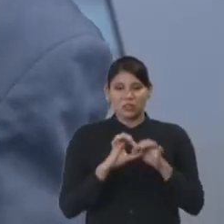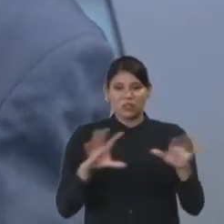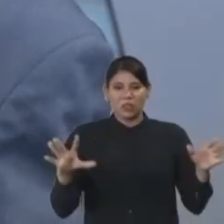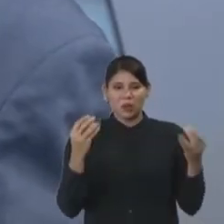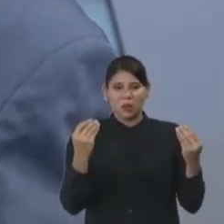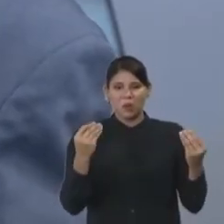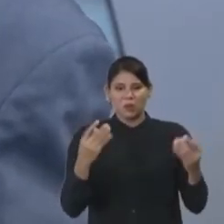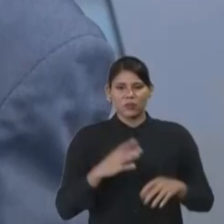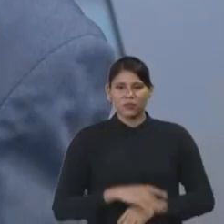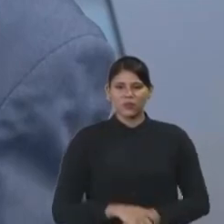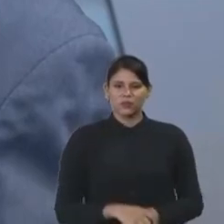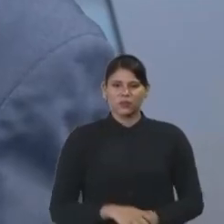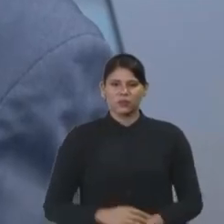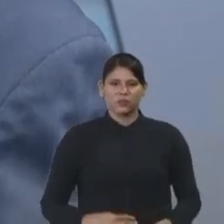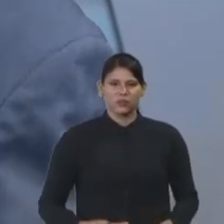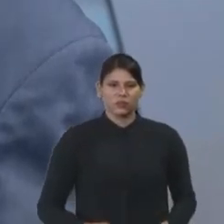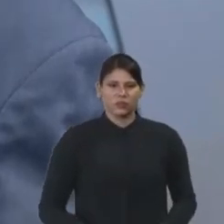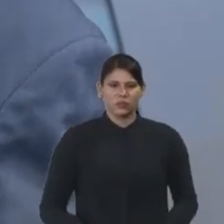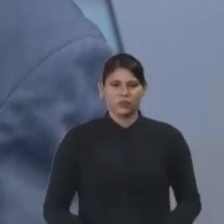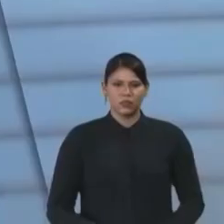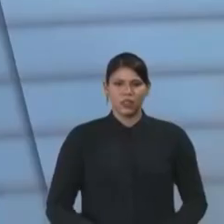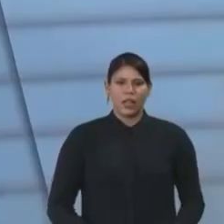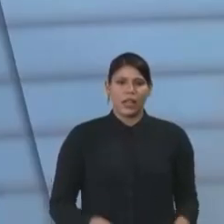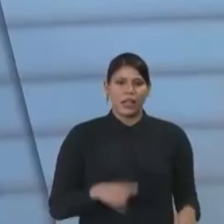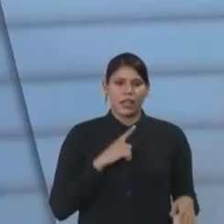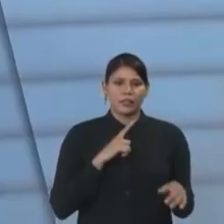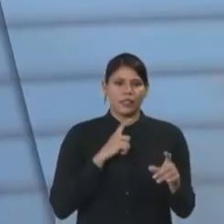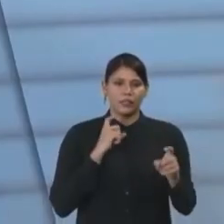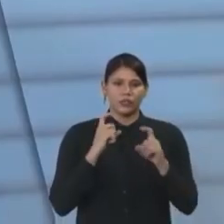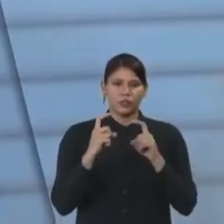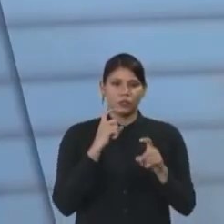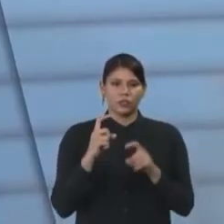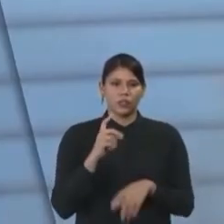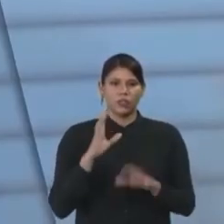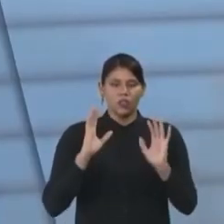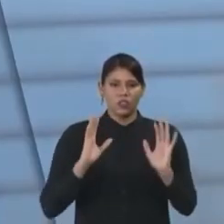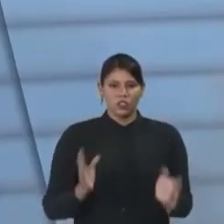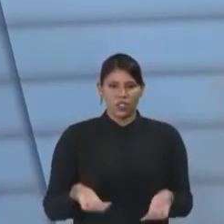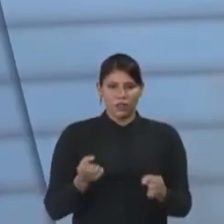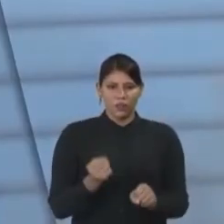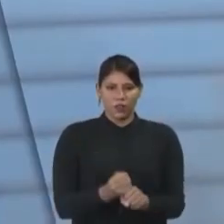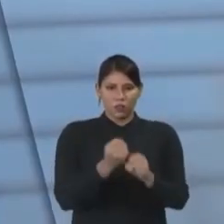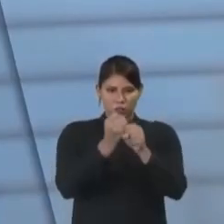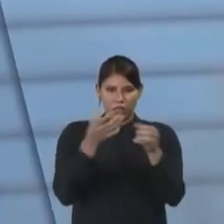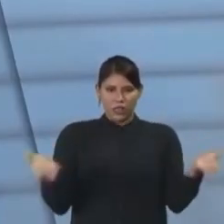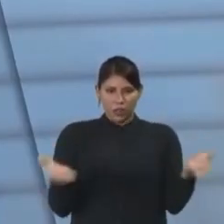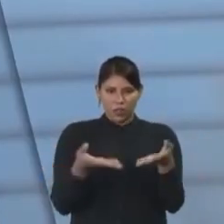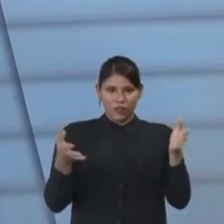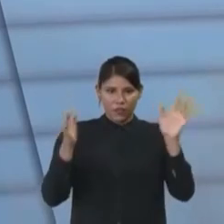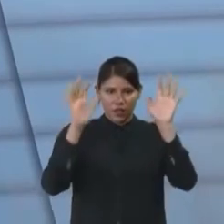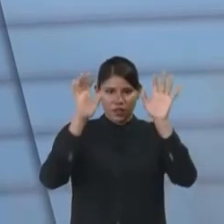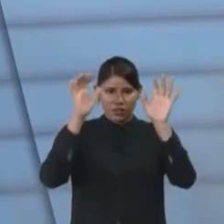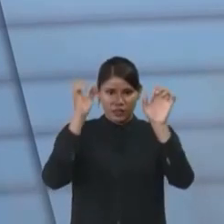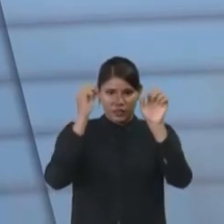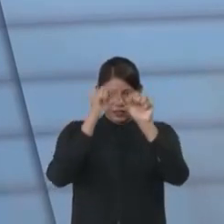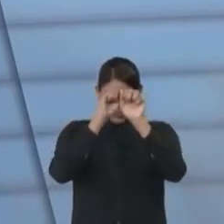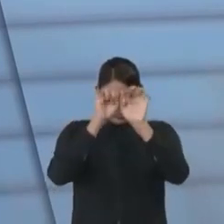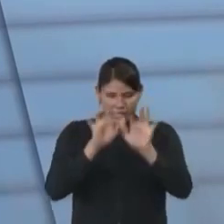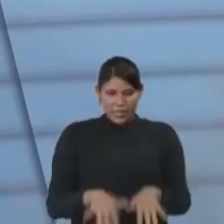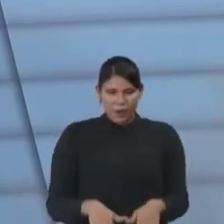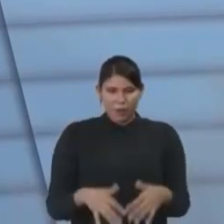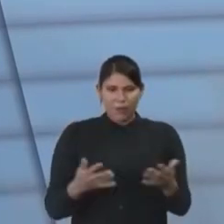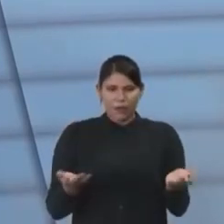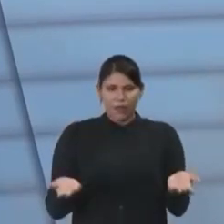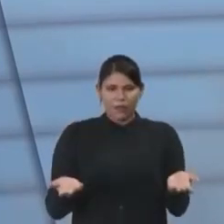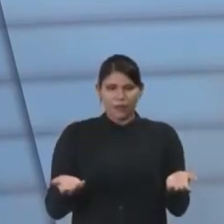como? Aí depois é aquela discussão. Vamos demolir? Já foi construído. Nós temos aí, eu